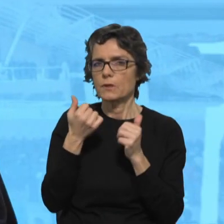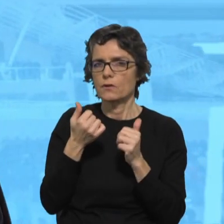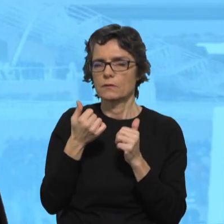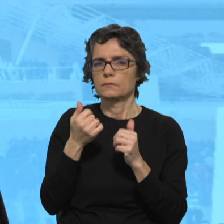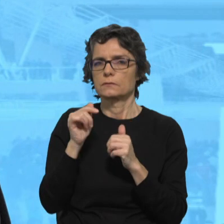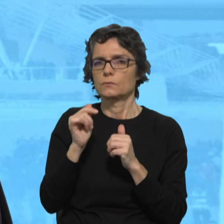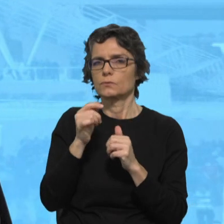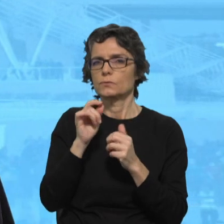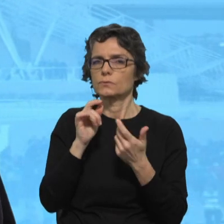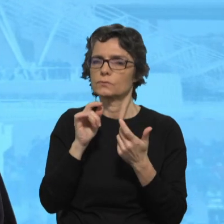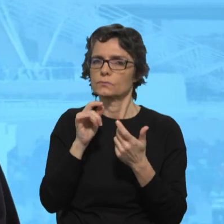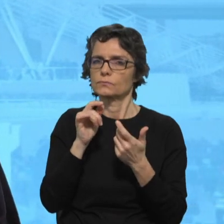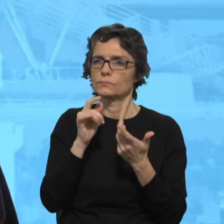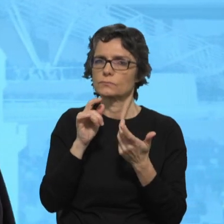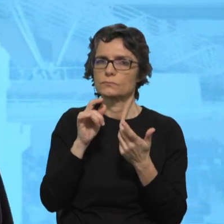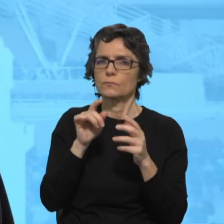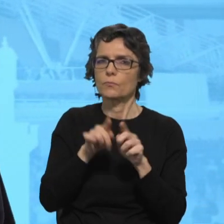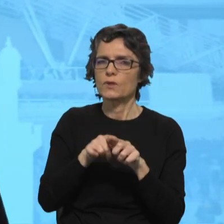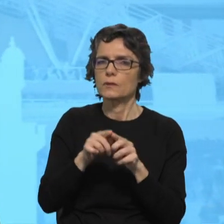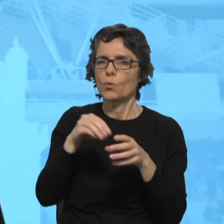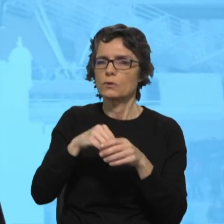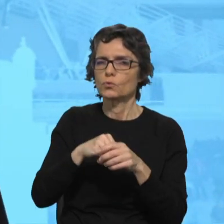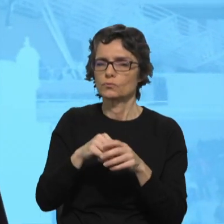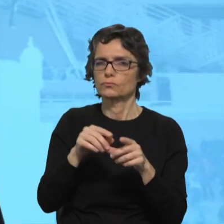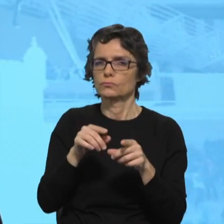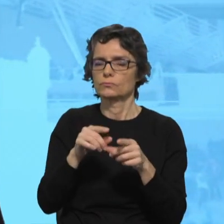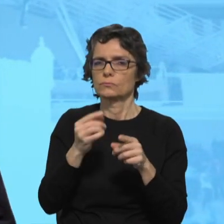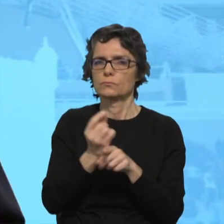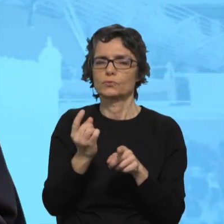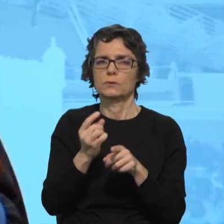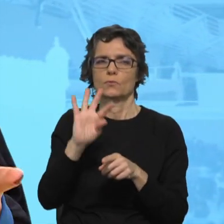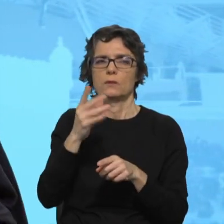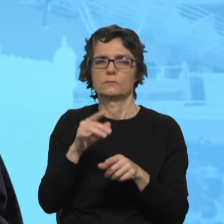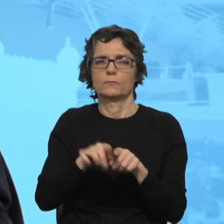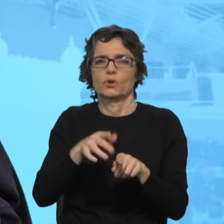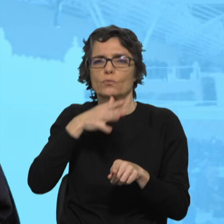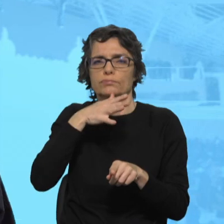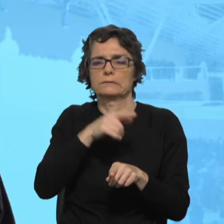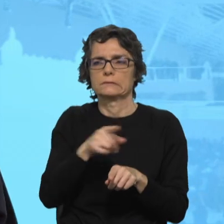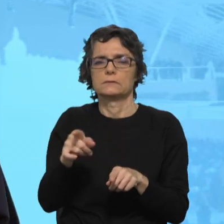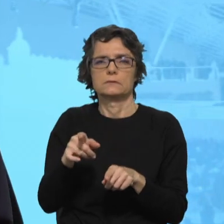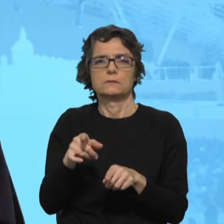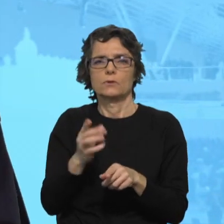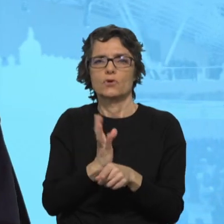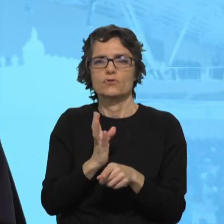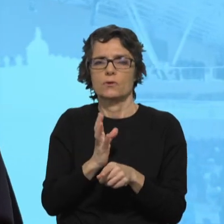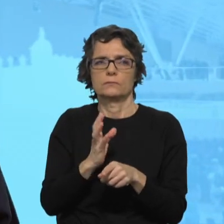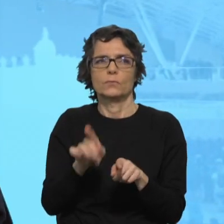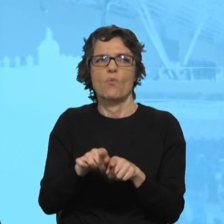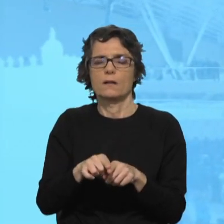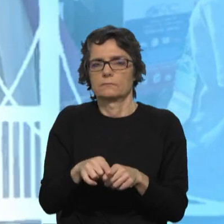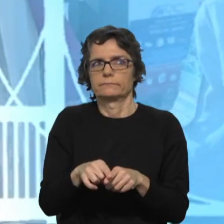podemos pensar sobre ele. O discurso político não pode ser, diria eu, mal, aborrecida,